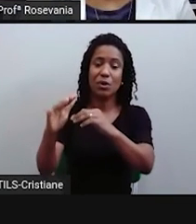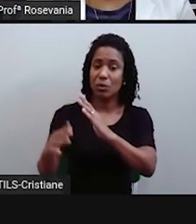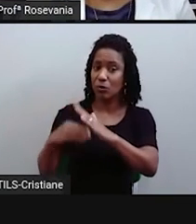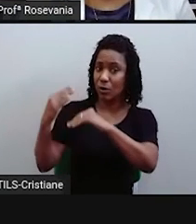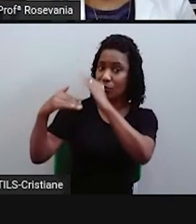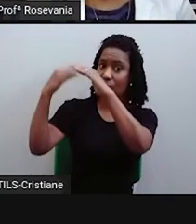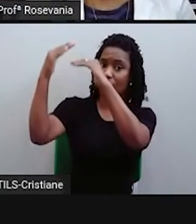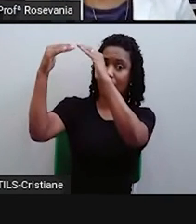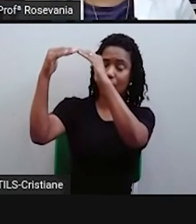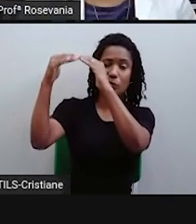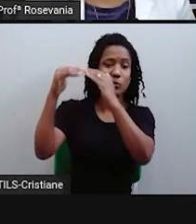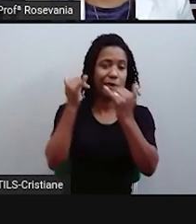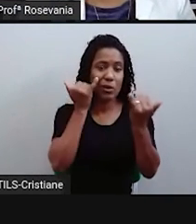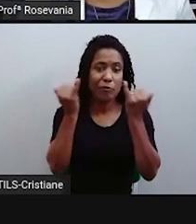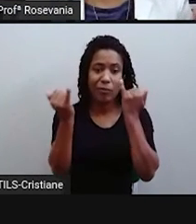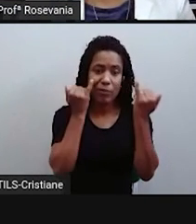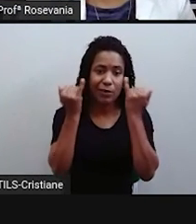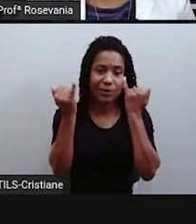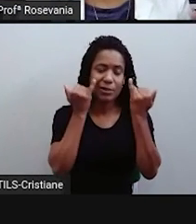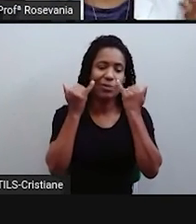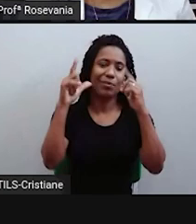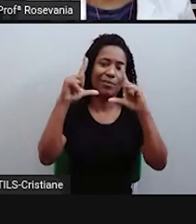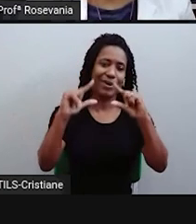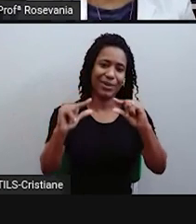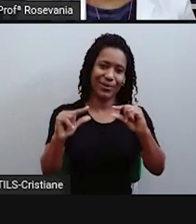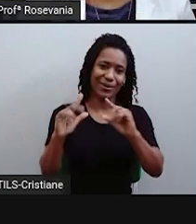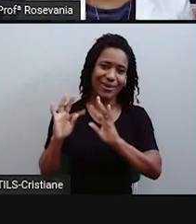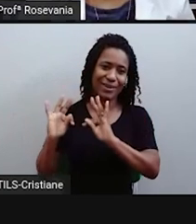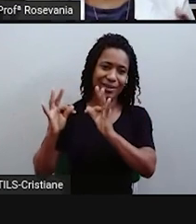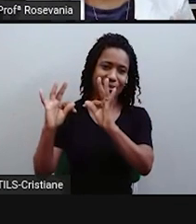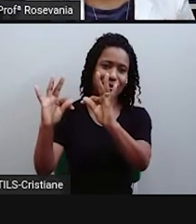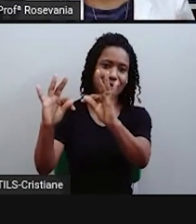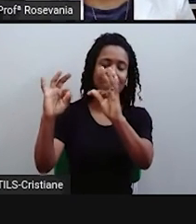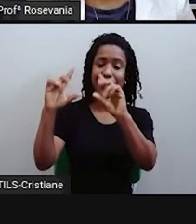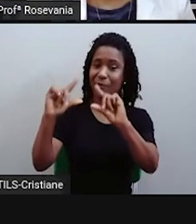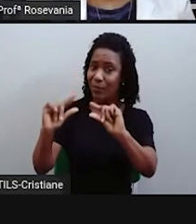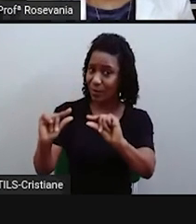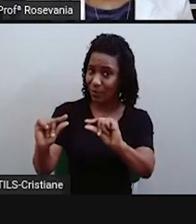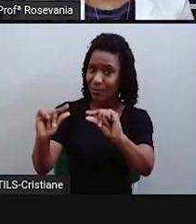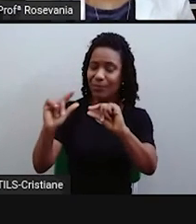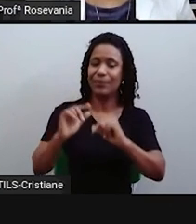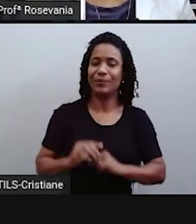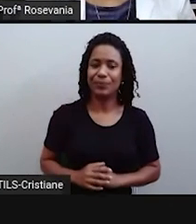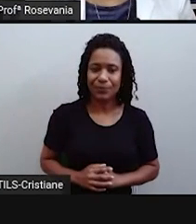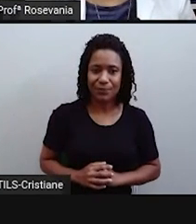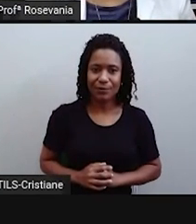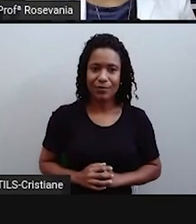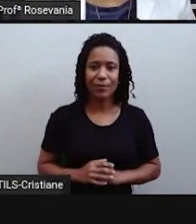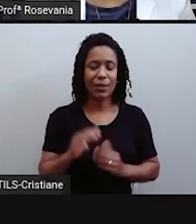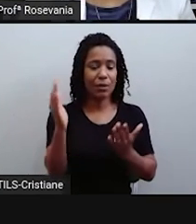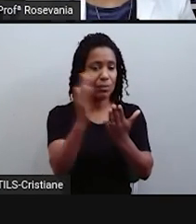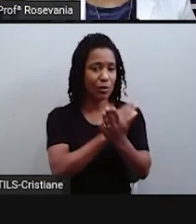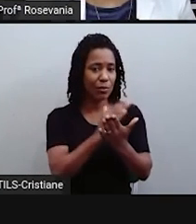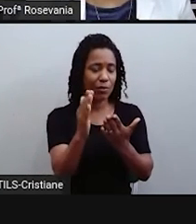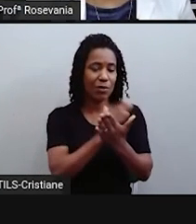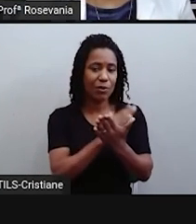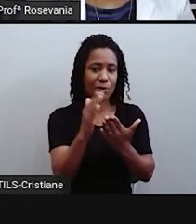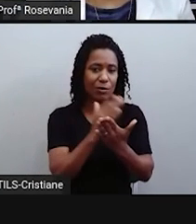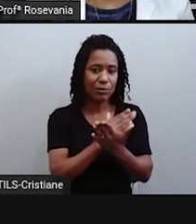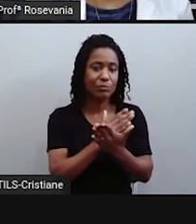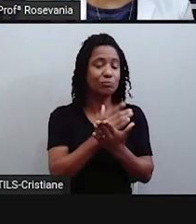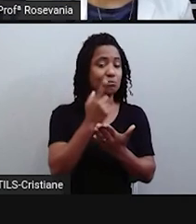informacional, que claro que todos os cantos hoje têm um desenvolvimento, mas umas são mais que as outras. Ele foi aí